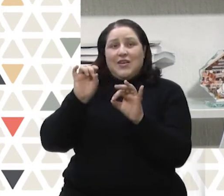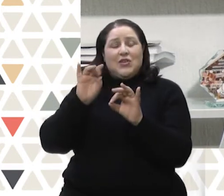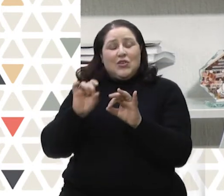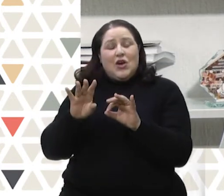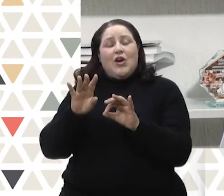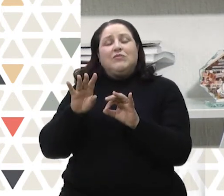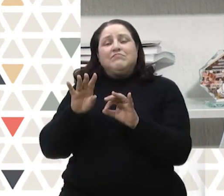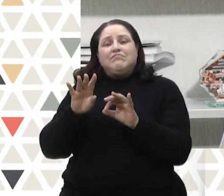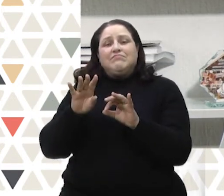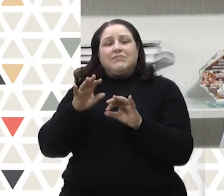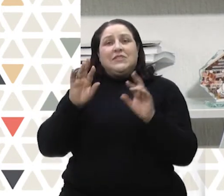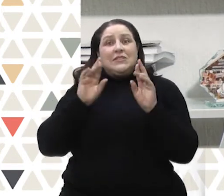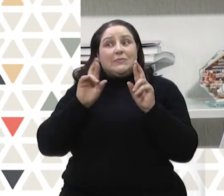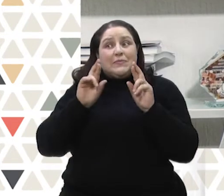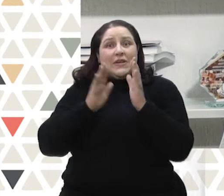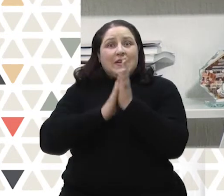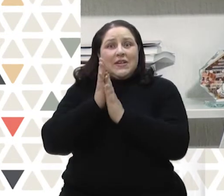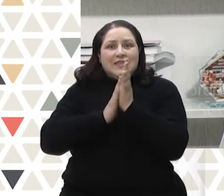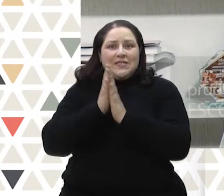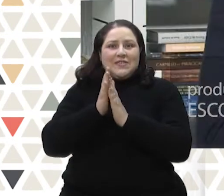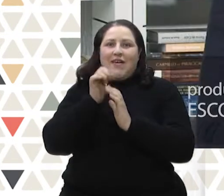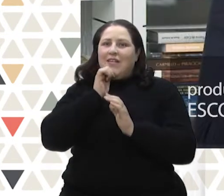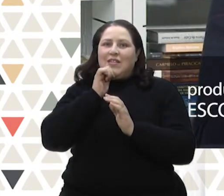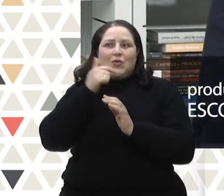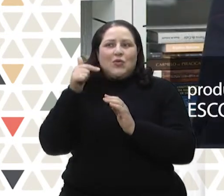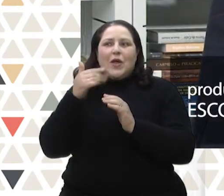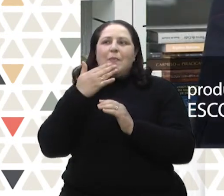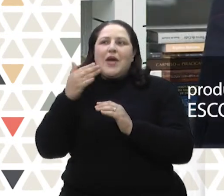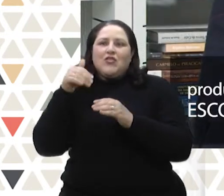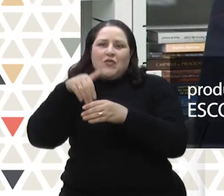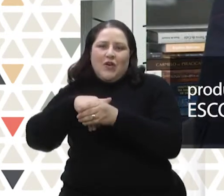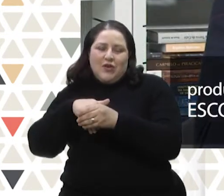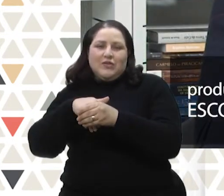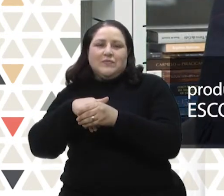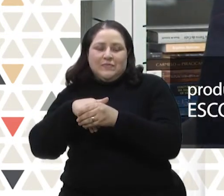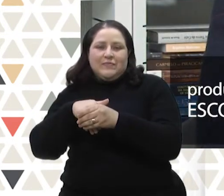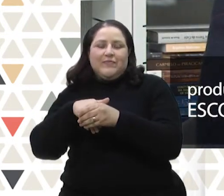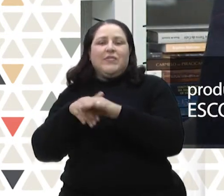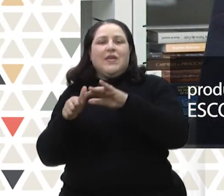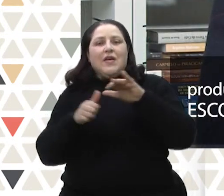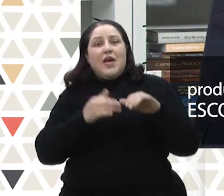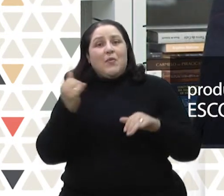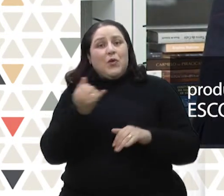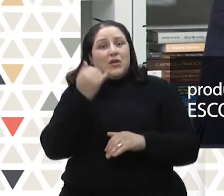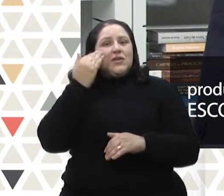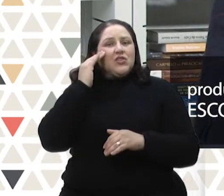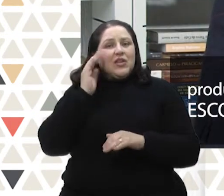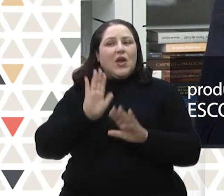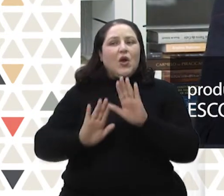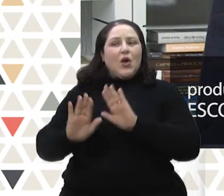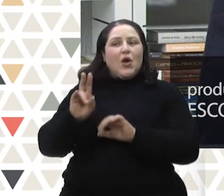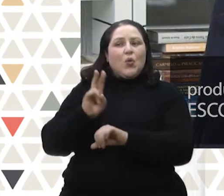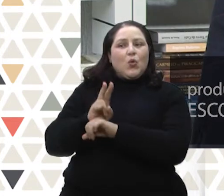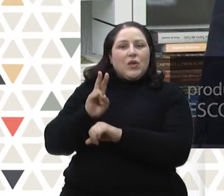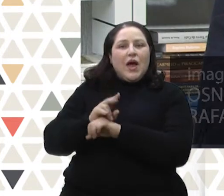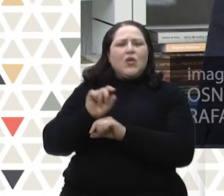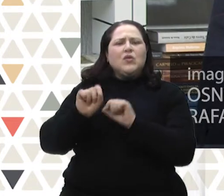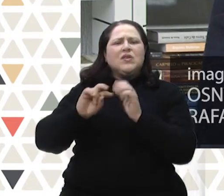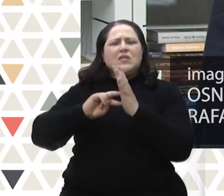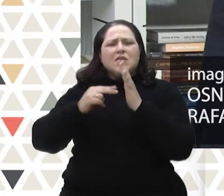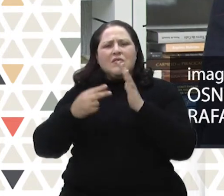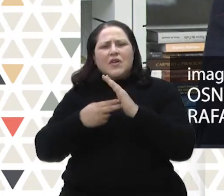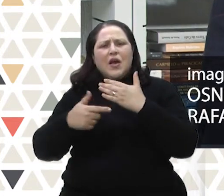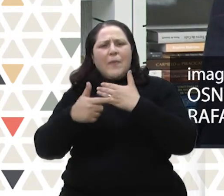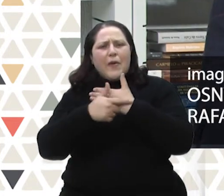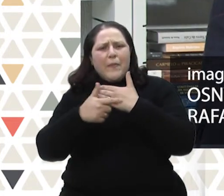candidatos que estão aprovados pelos partidos. É importante se ter esses cuidados. É importante entender o que é uma campanha.